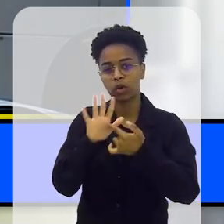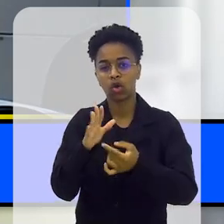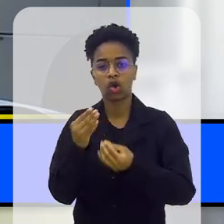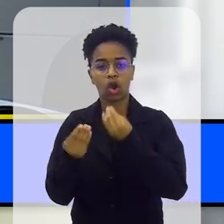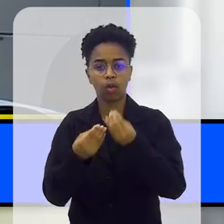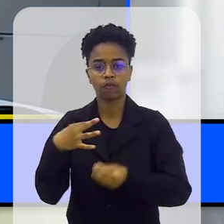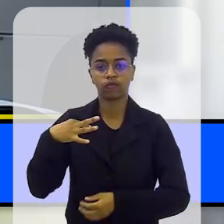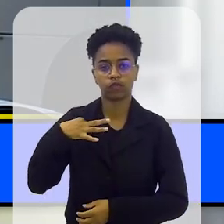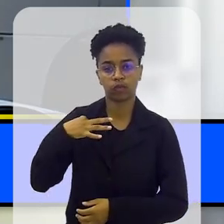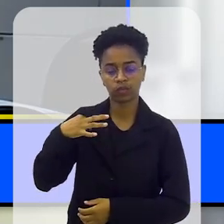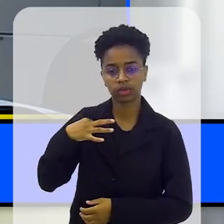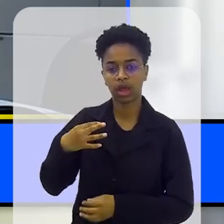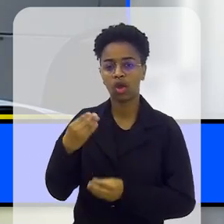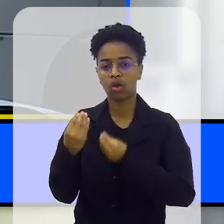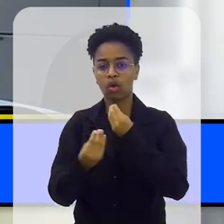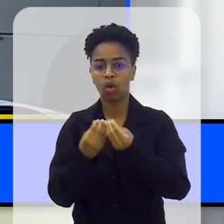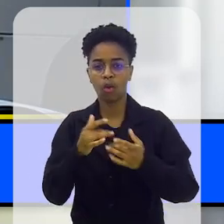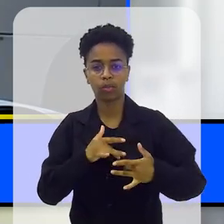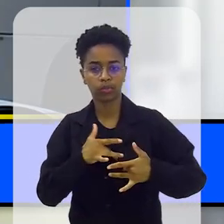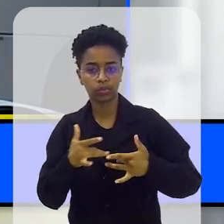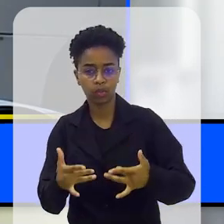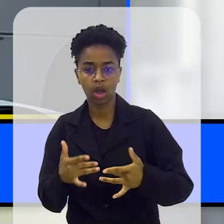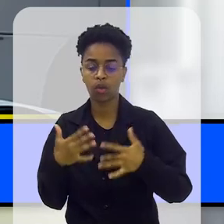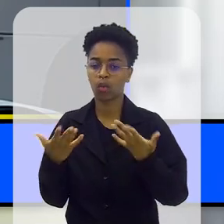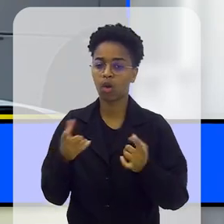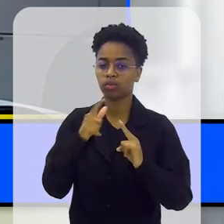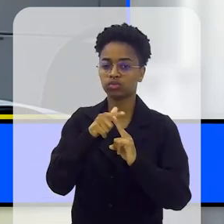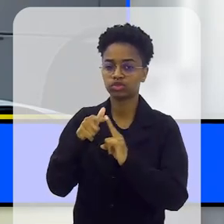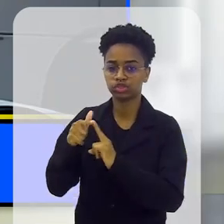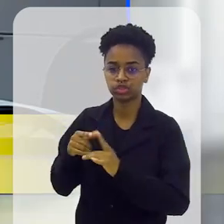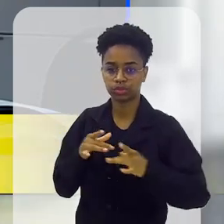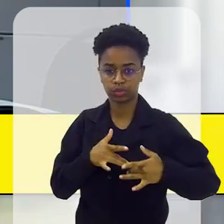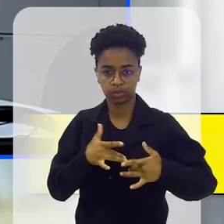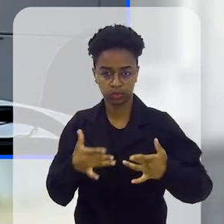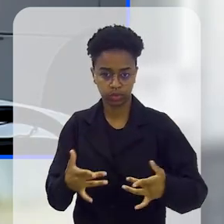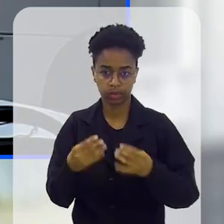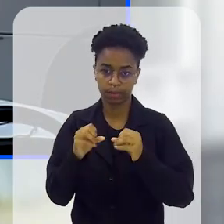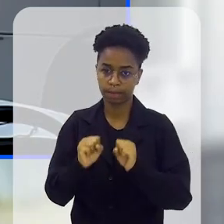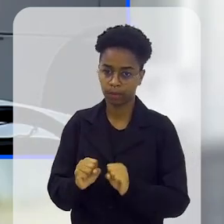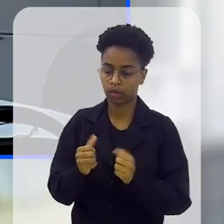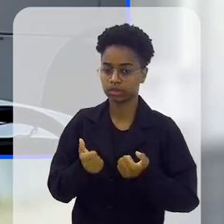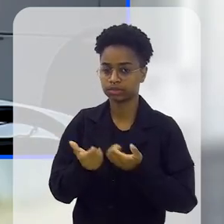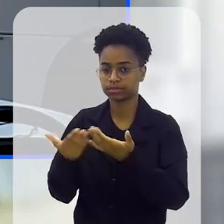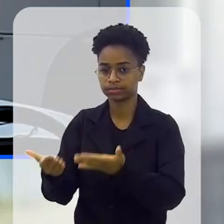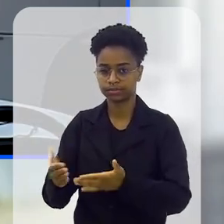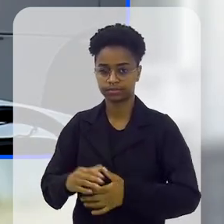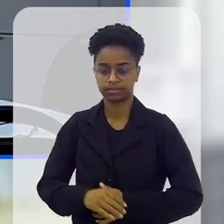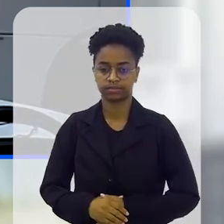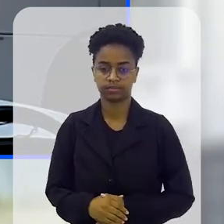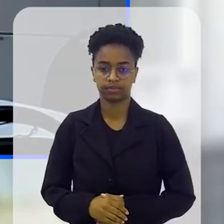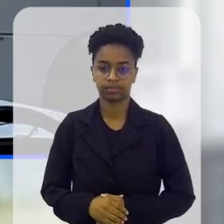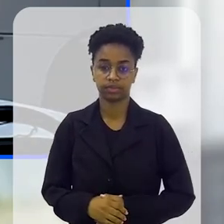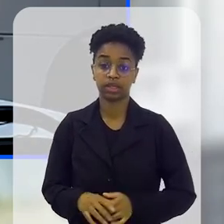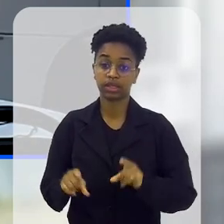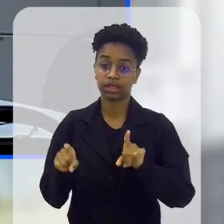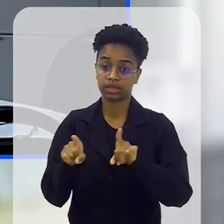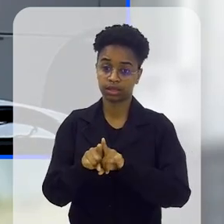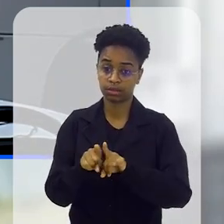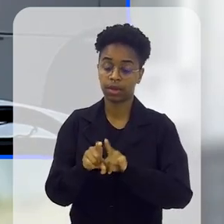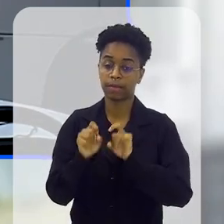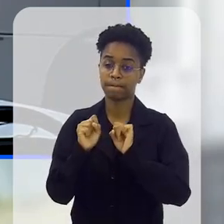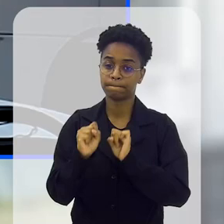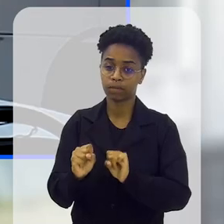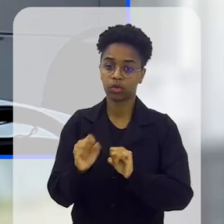informações como se tornar voluntário, como se doar, que tipo de doações ele pode se desenvolver,